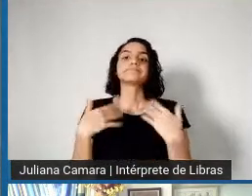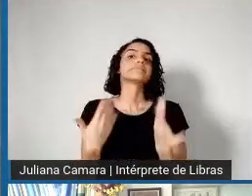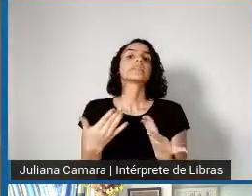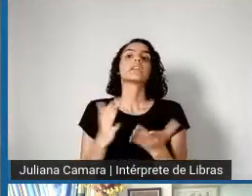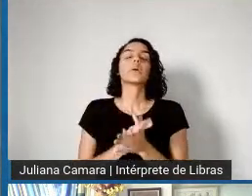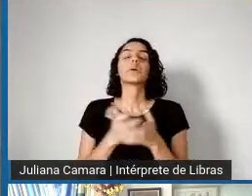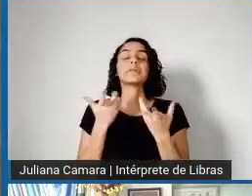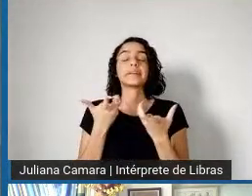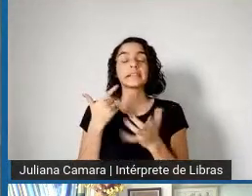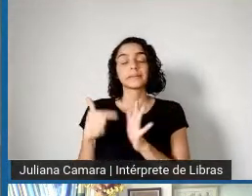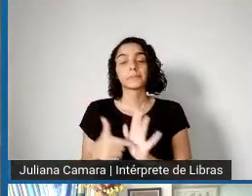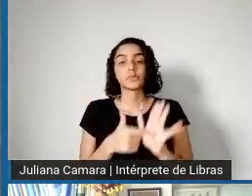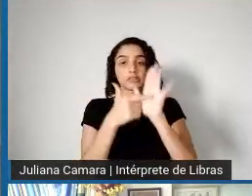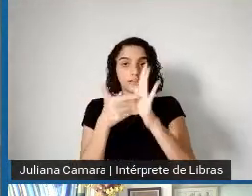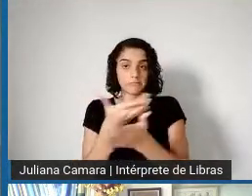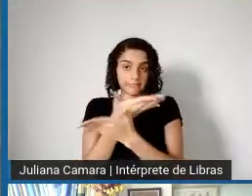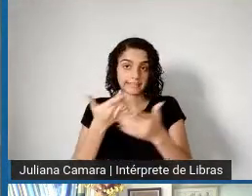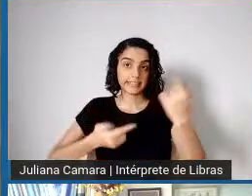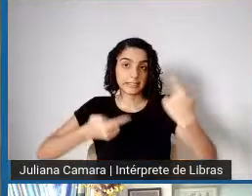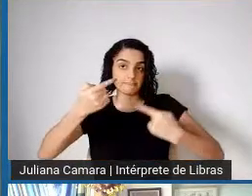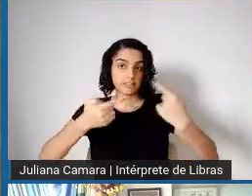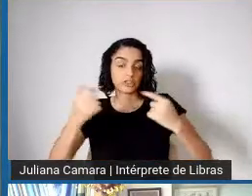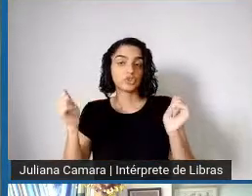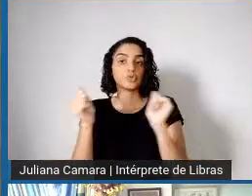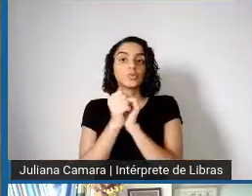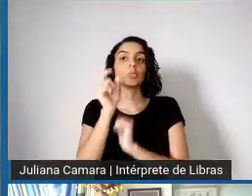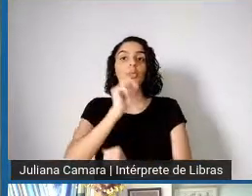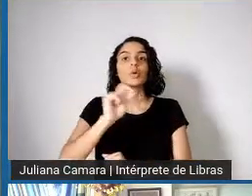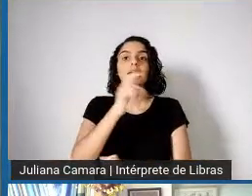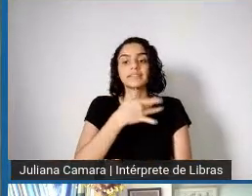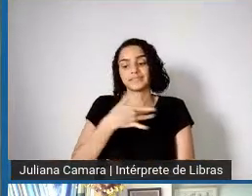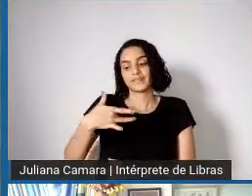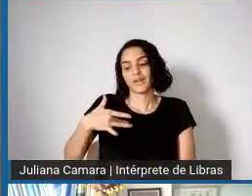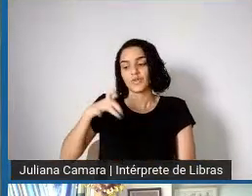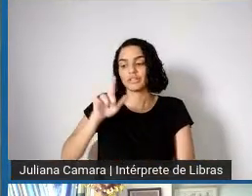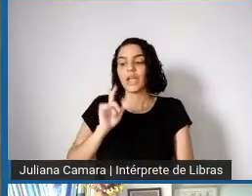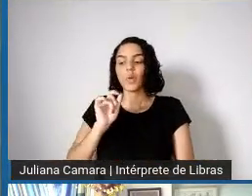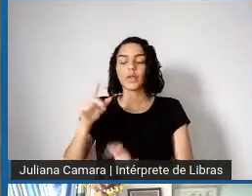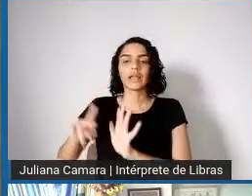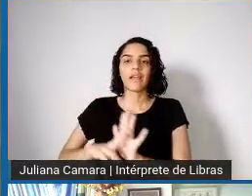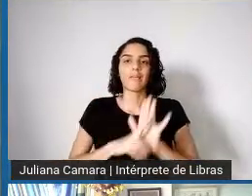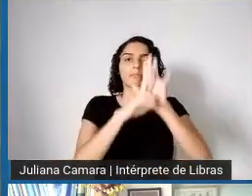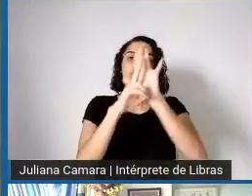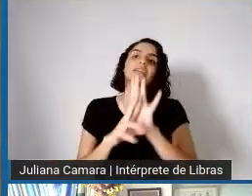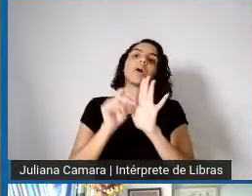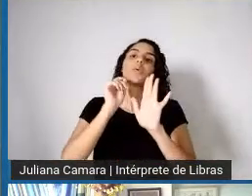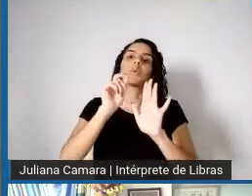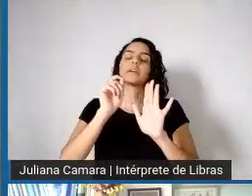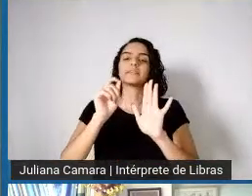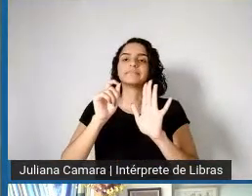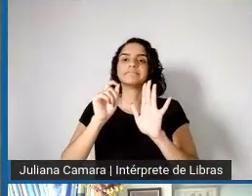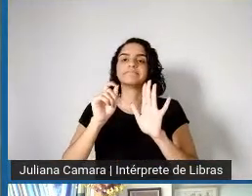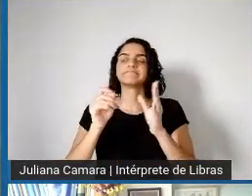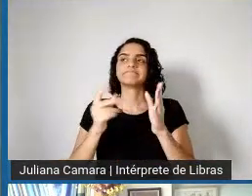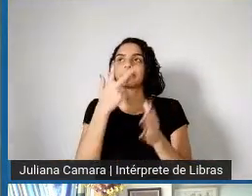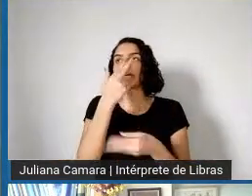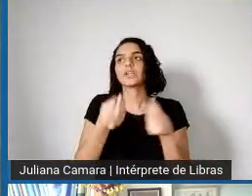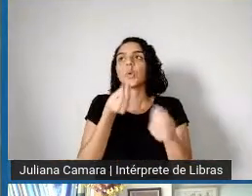trago aqui para o debate a saúde se apresentar como